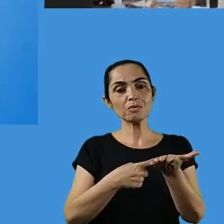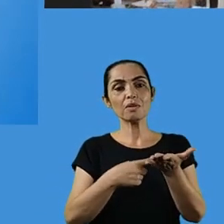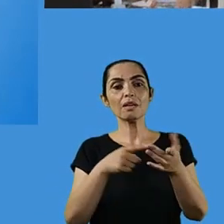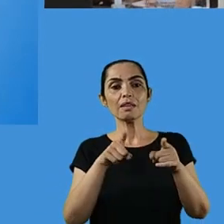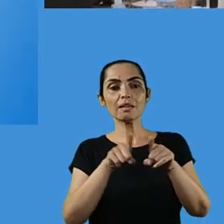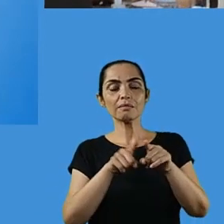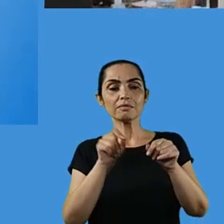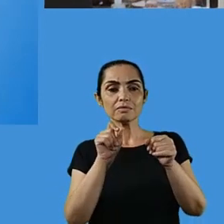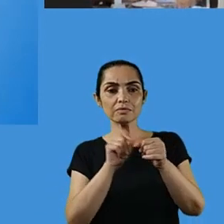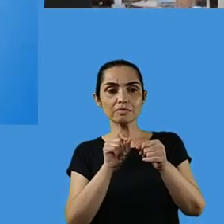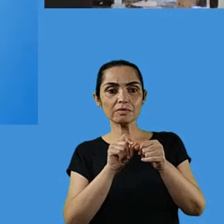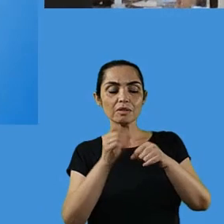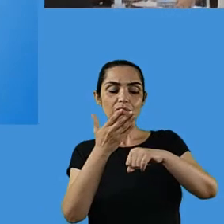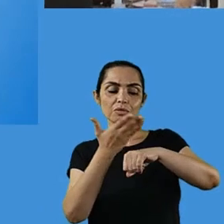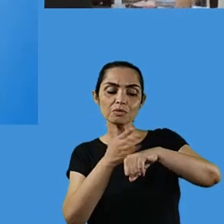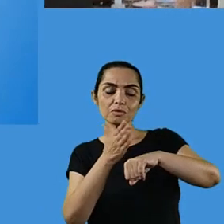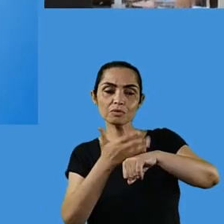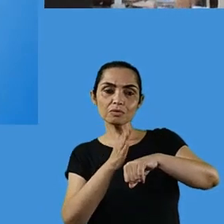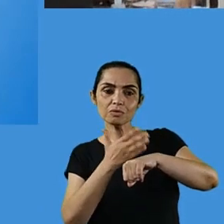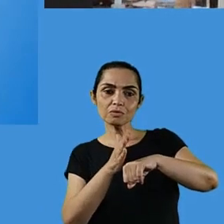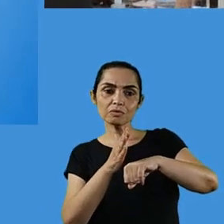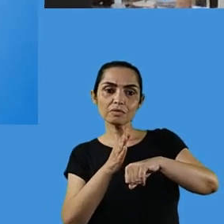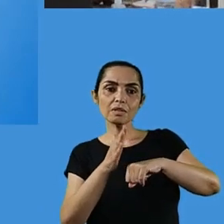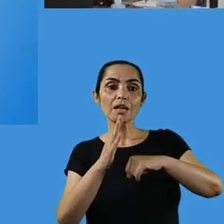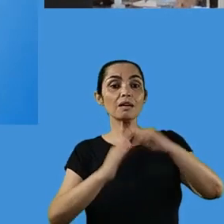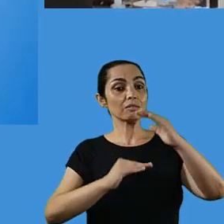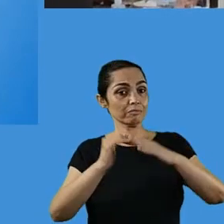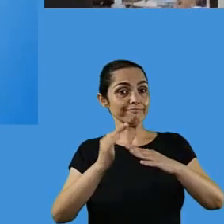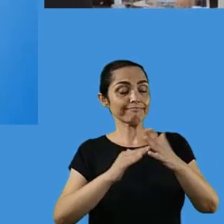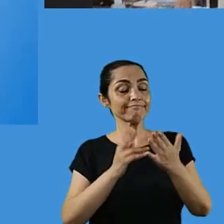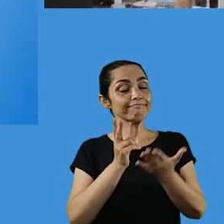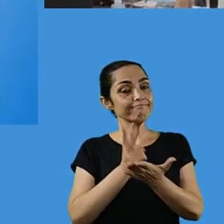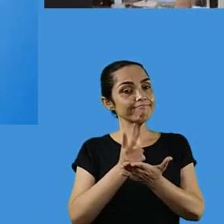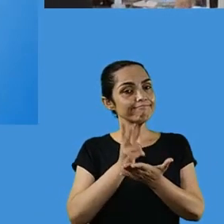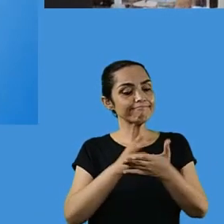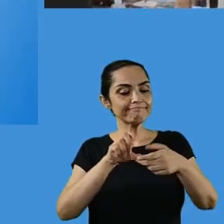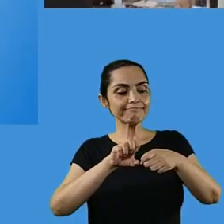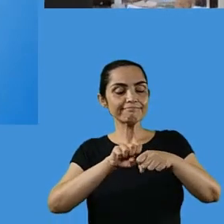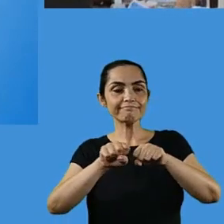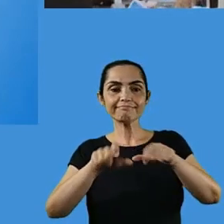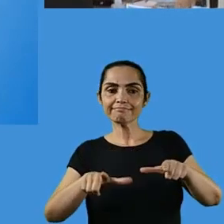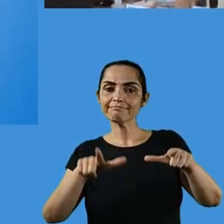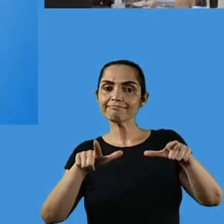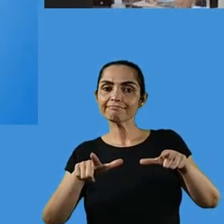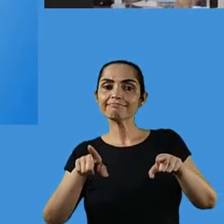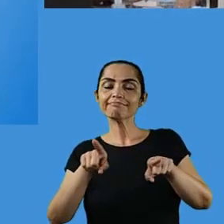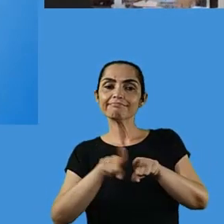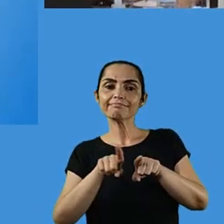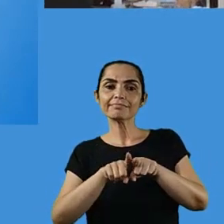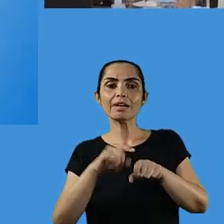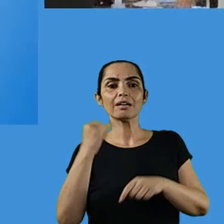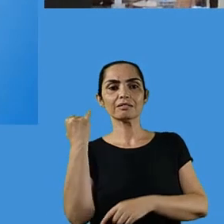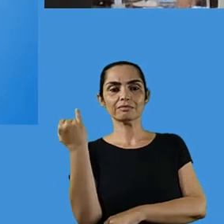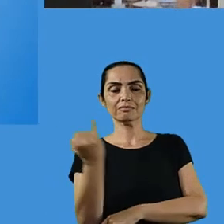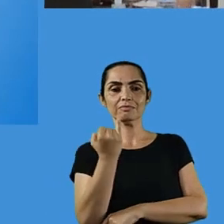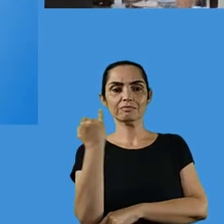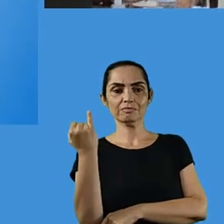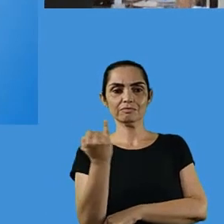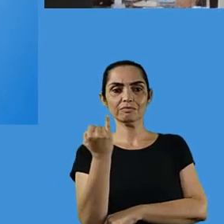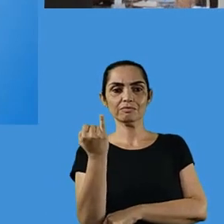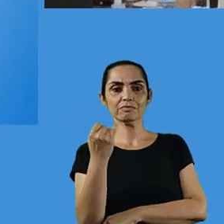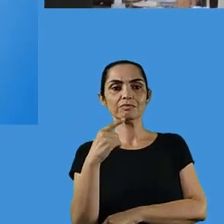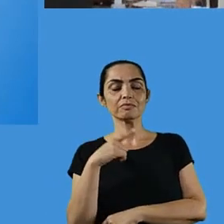profissional, é formação continuada. Então, a formação continuada, ela faz parte também da nossa